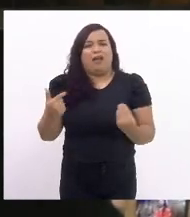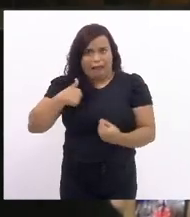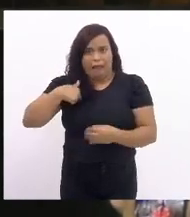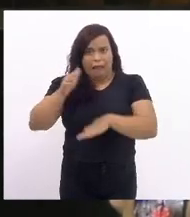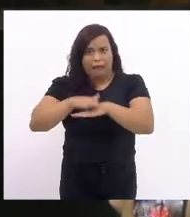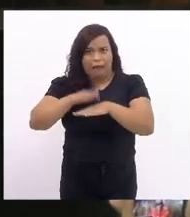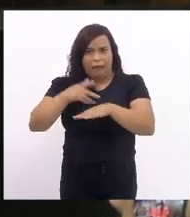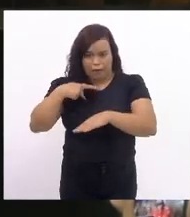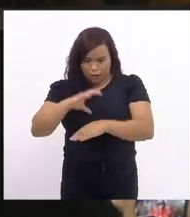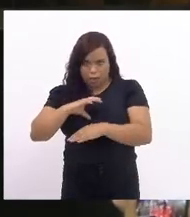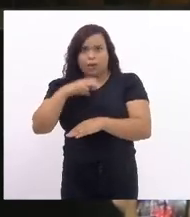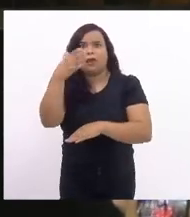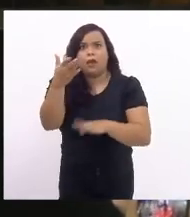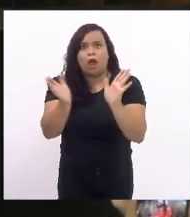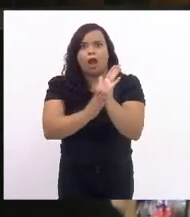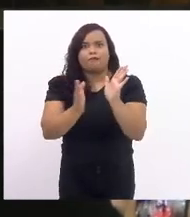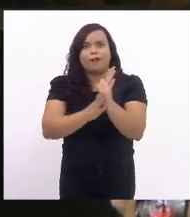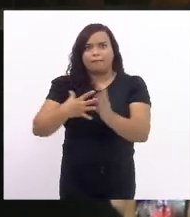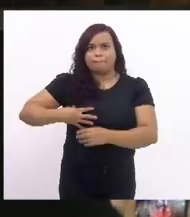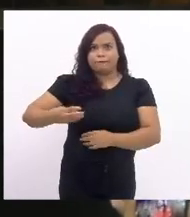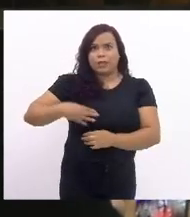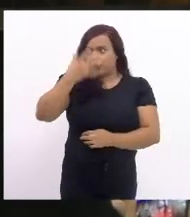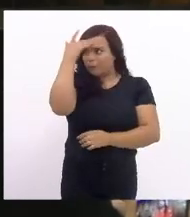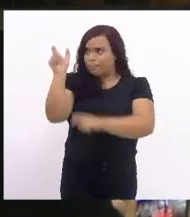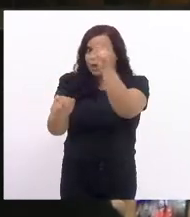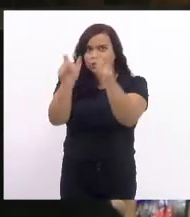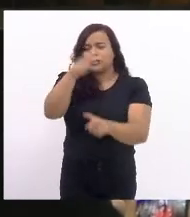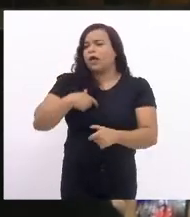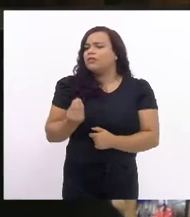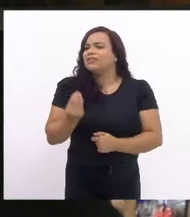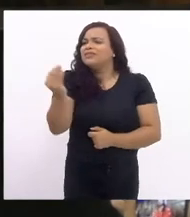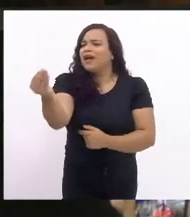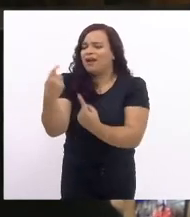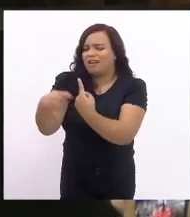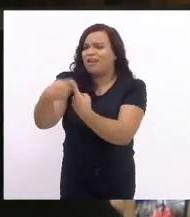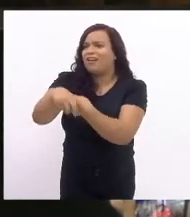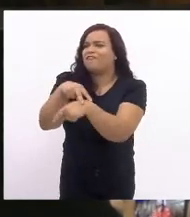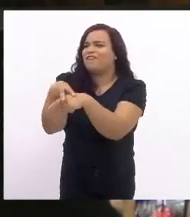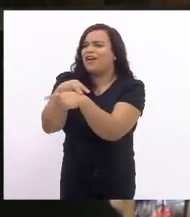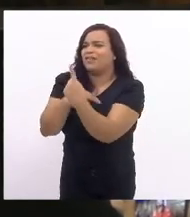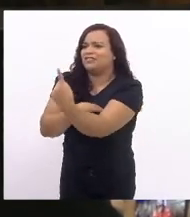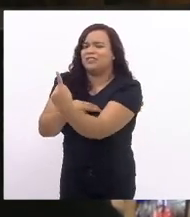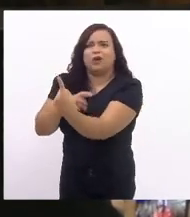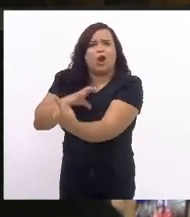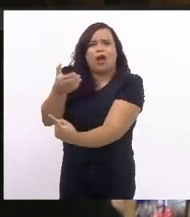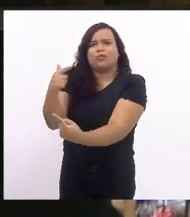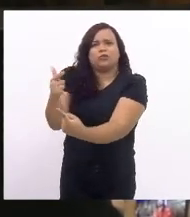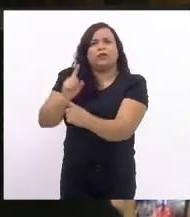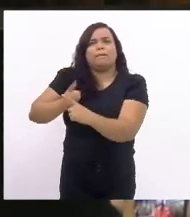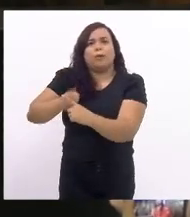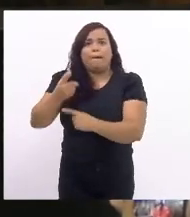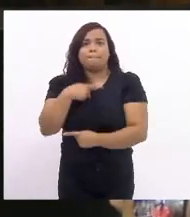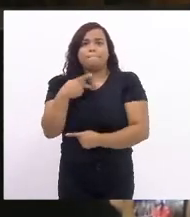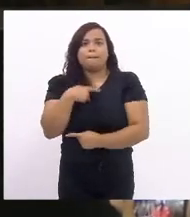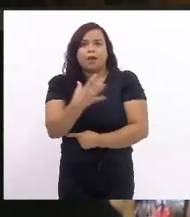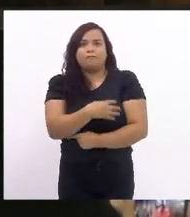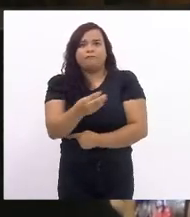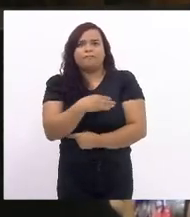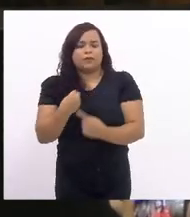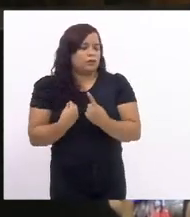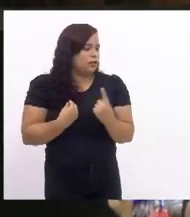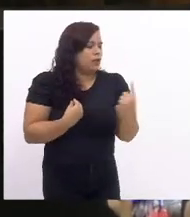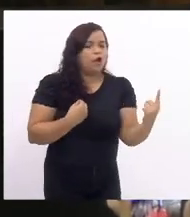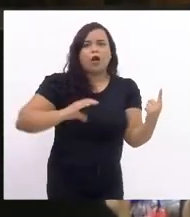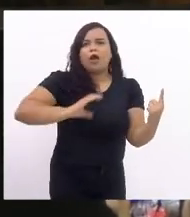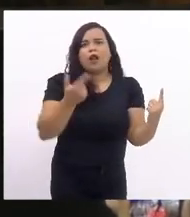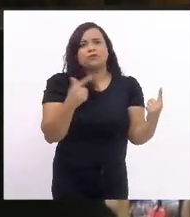de ofertar para os filhos dos outros aquilo que eu não teria coragem de entregar para as minhas filhas.